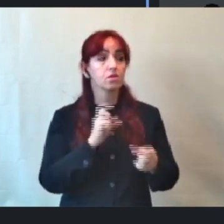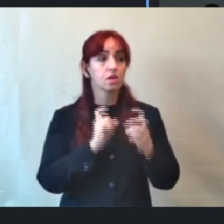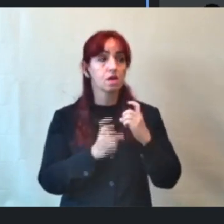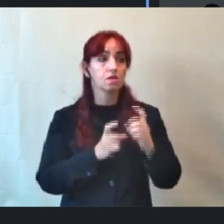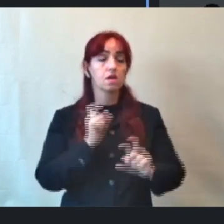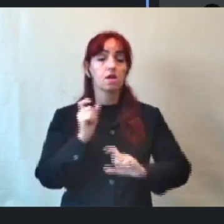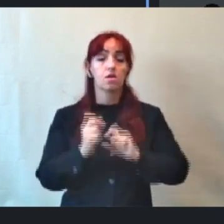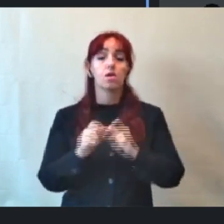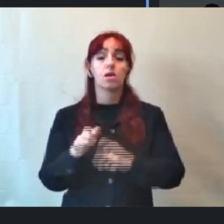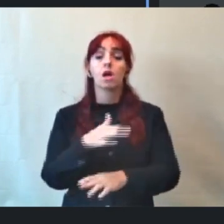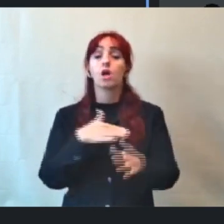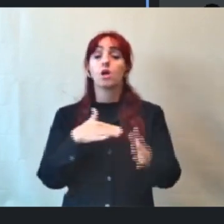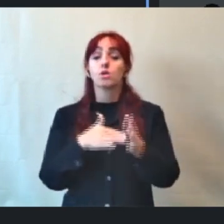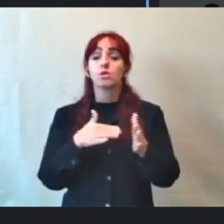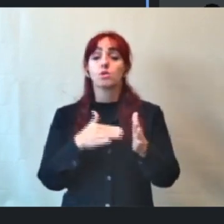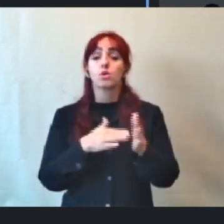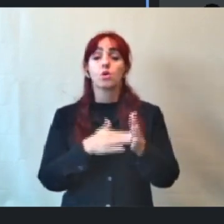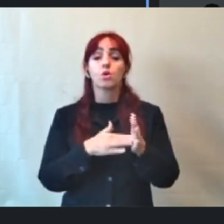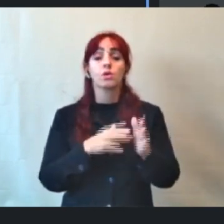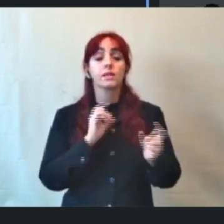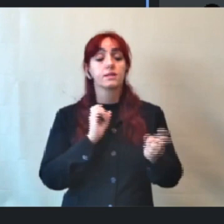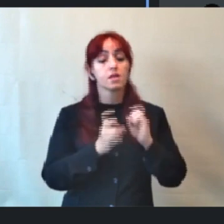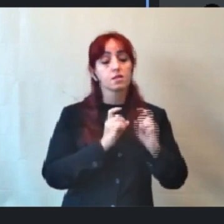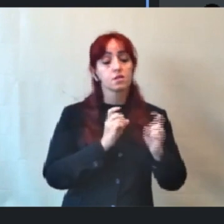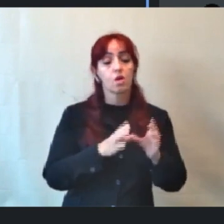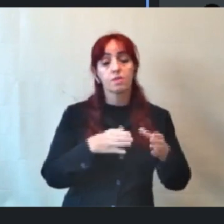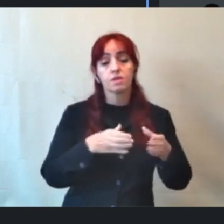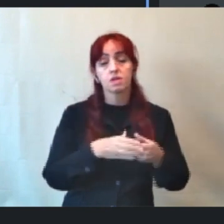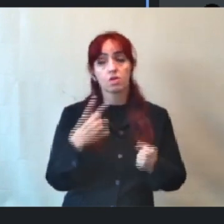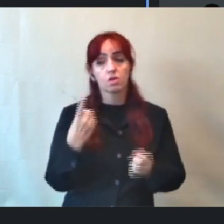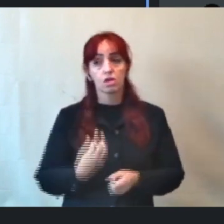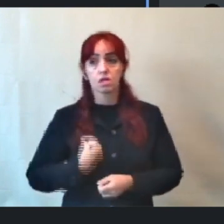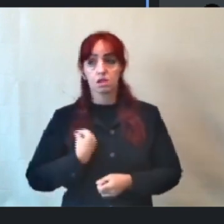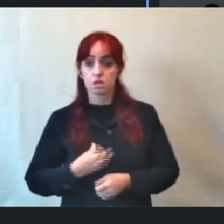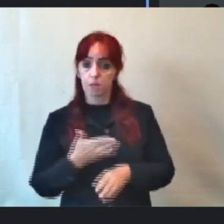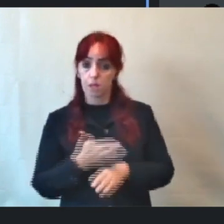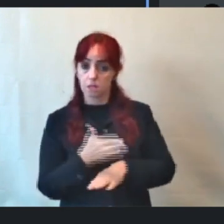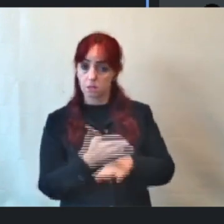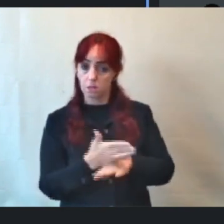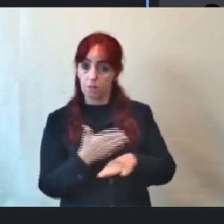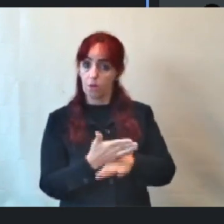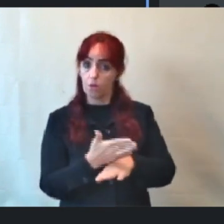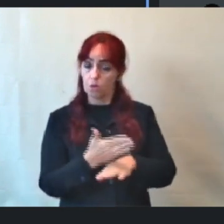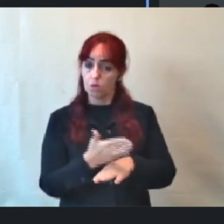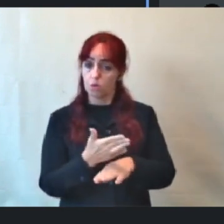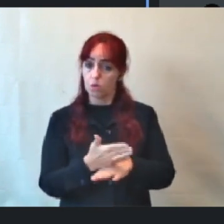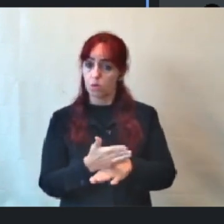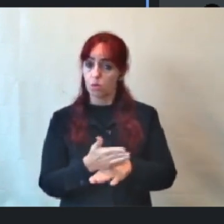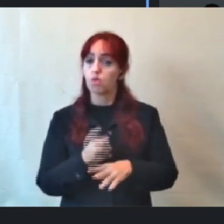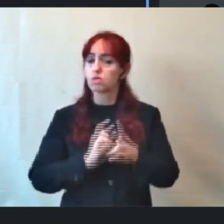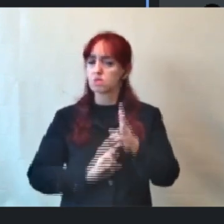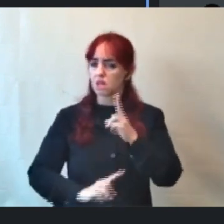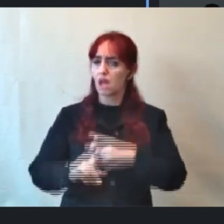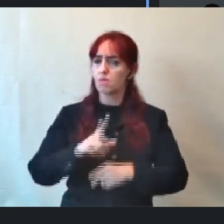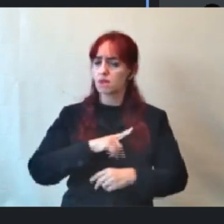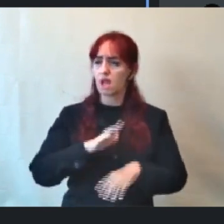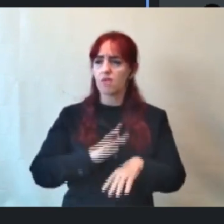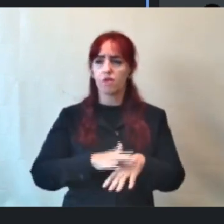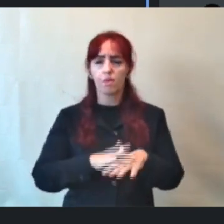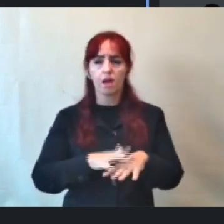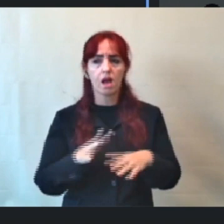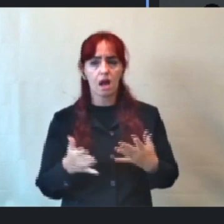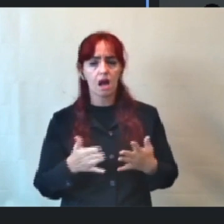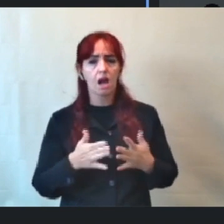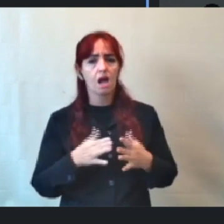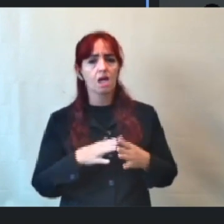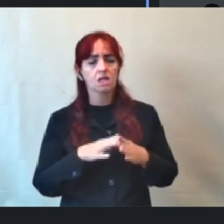todas as comissões que a gente participou, a gente sempre foi mais delicado, às vezes com algum secretário,